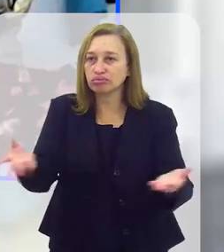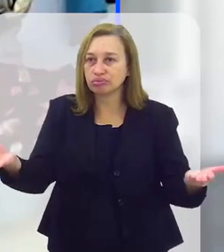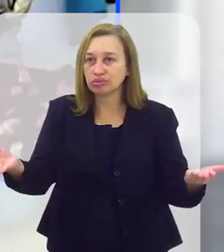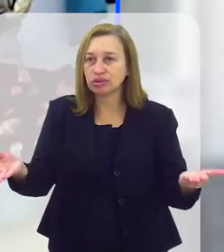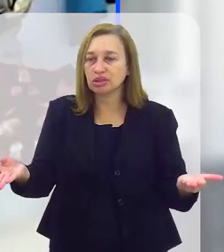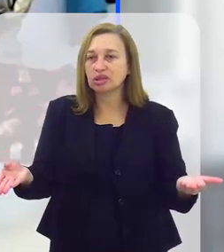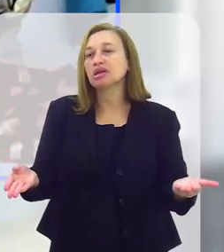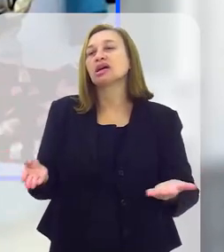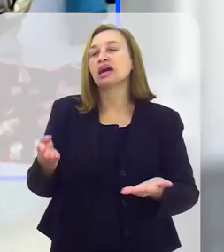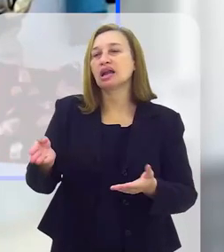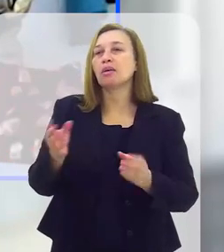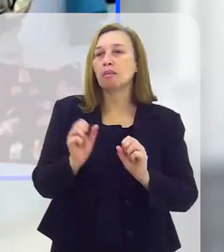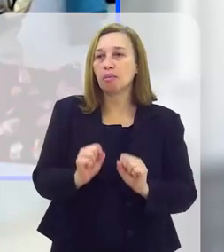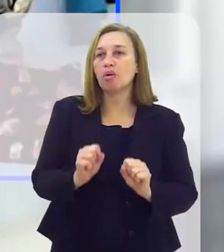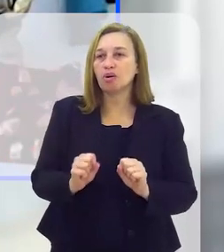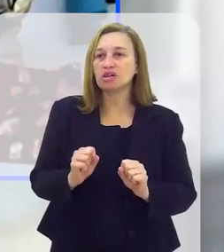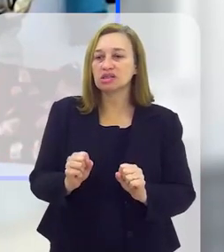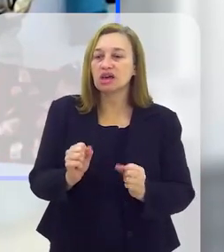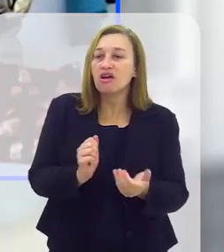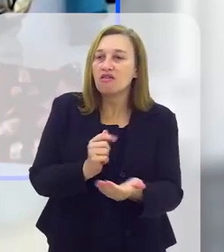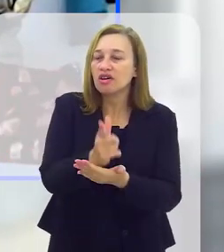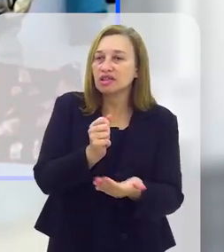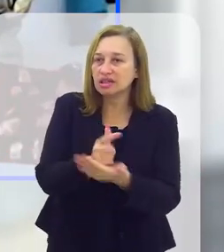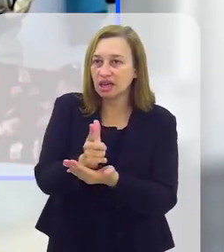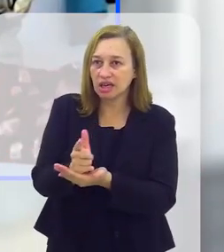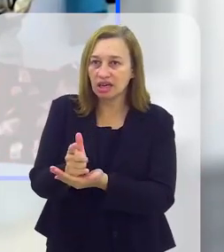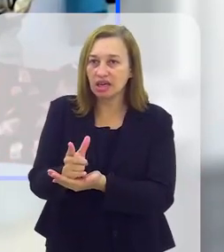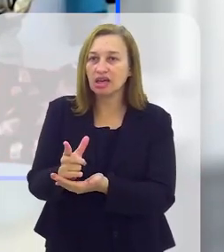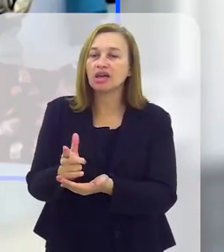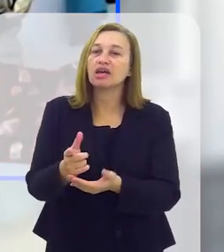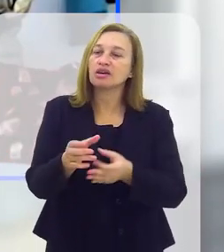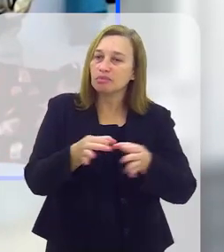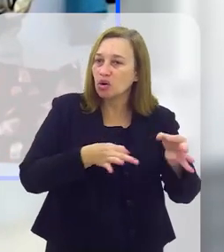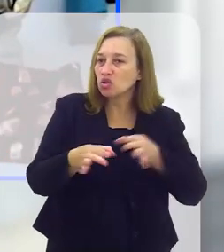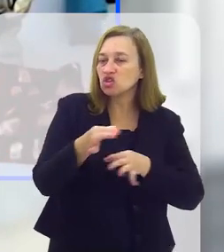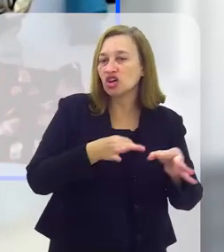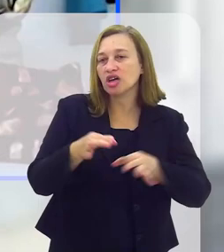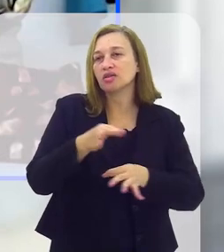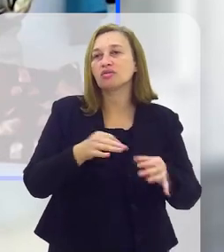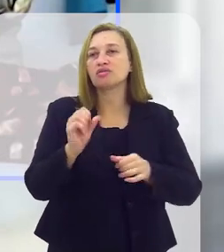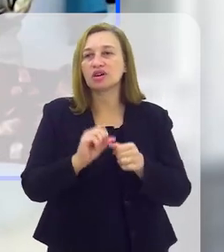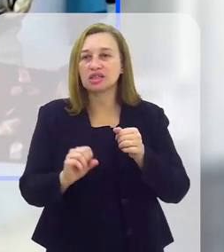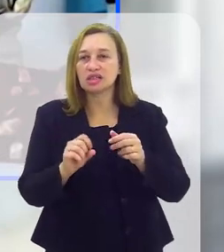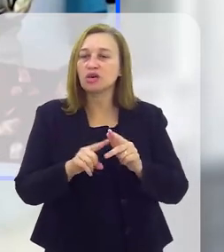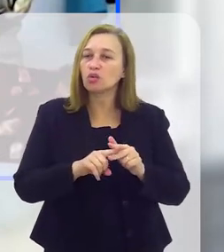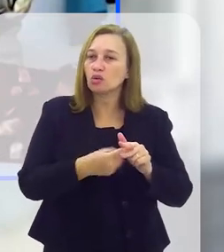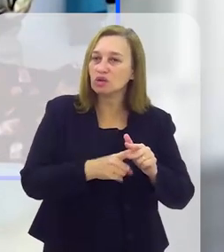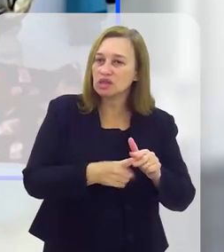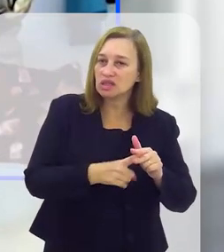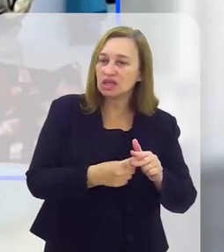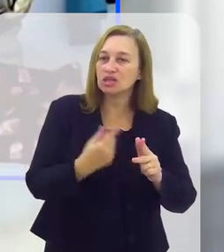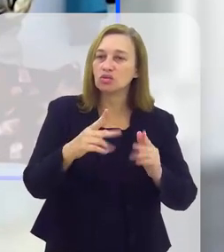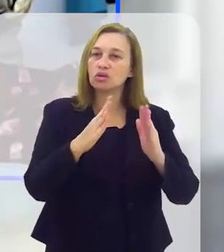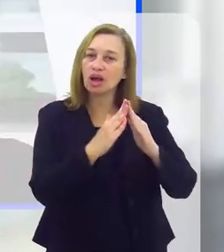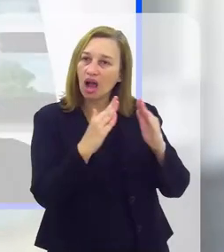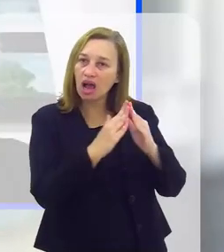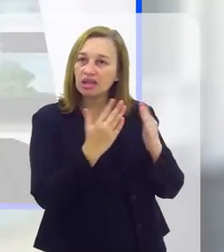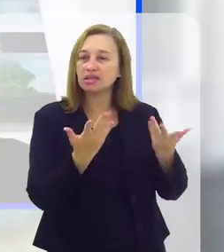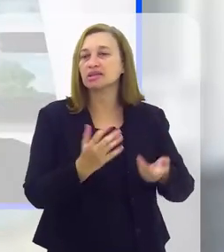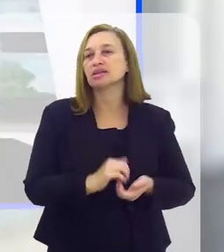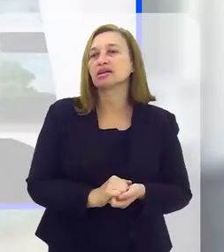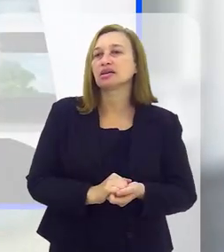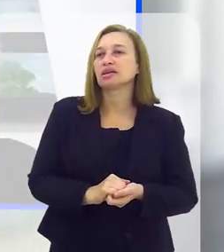publicamos e entregamos a Vila Mimosa para que elas possam oferir alguma renda para fazer os seus